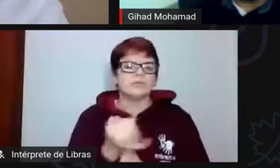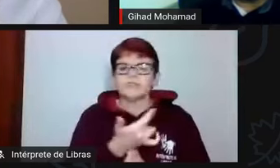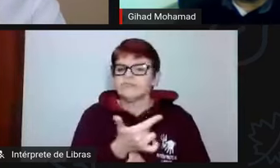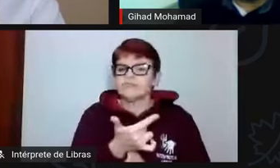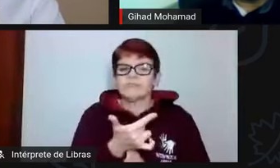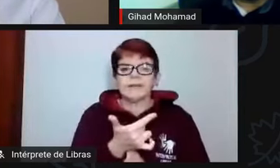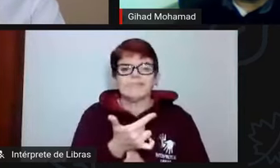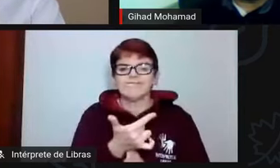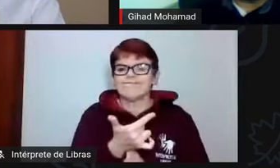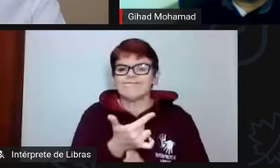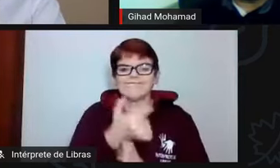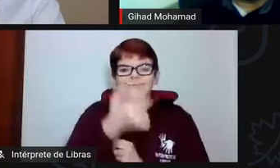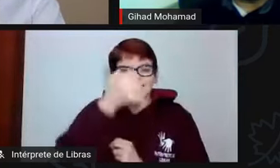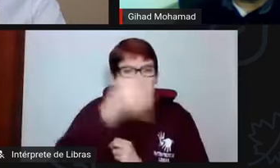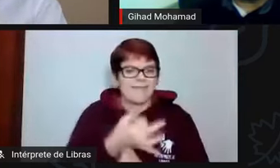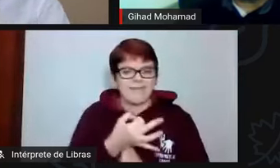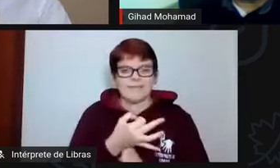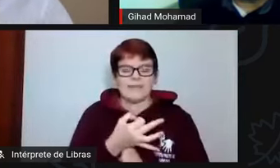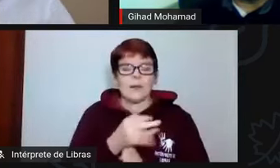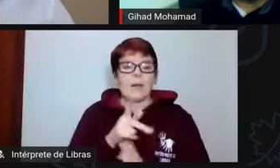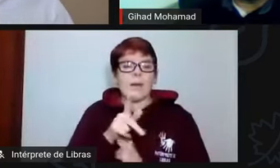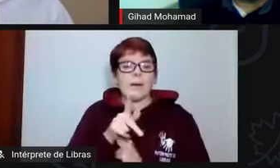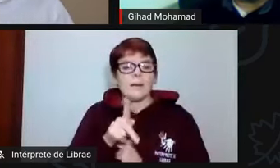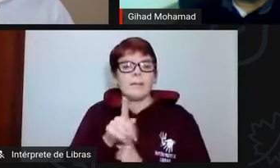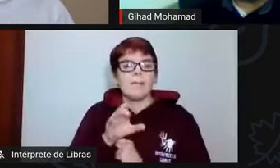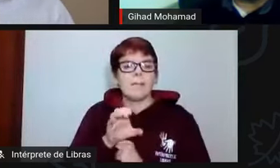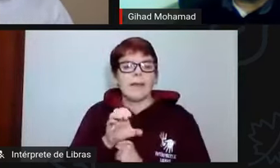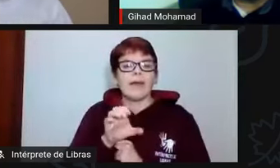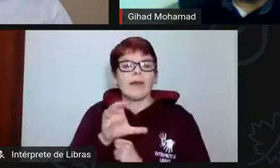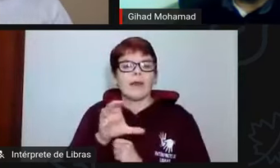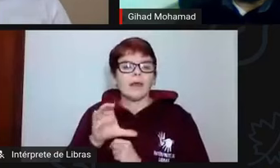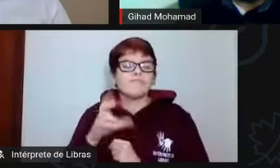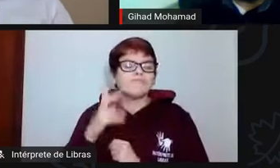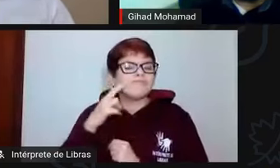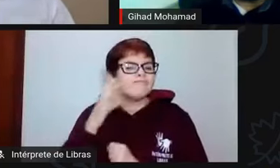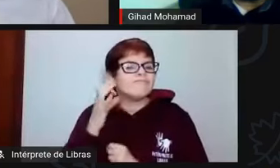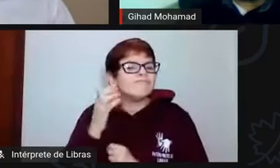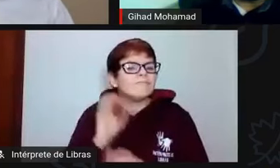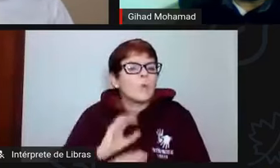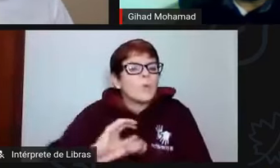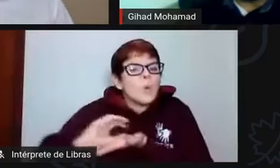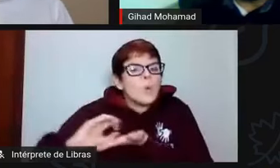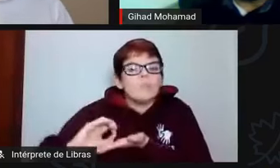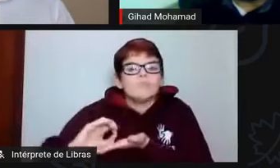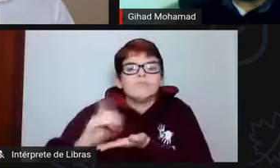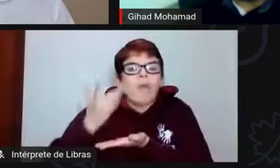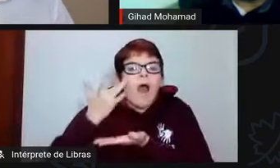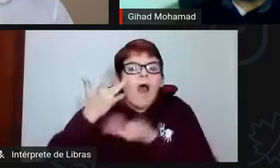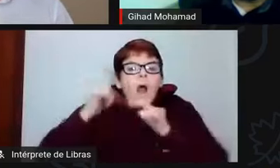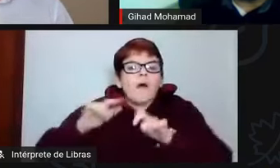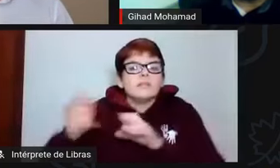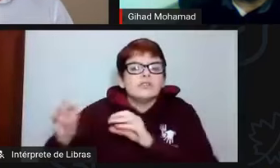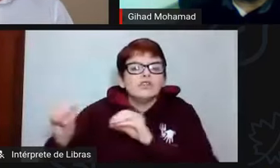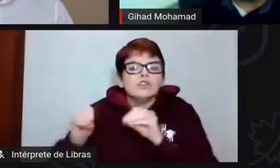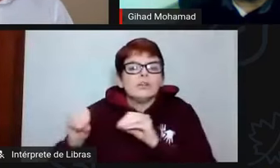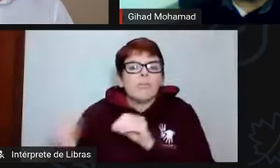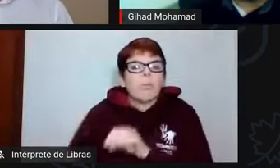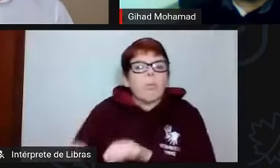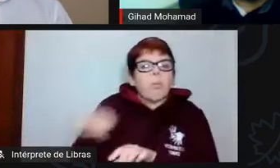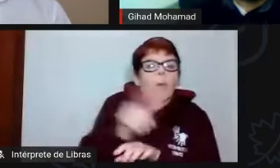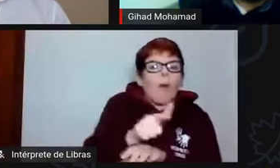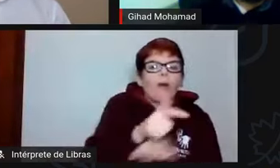teto que regula os gastos públicos, na realidade, vai tirar de uma área e realocar em outra.